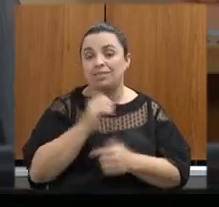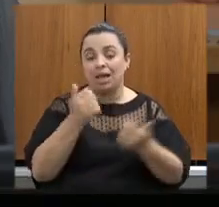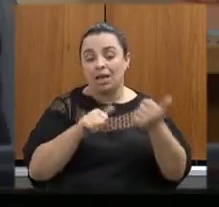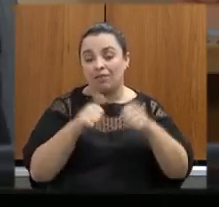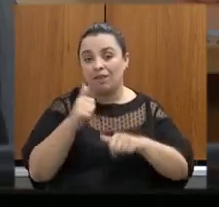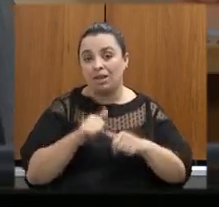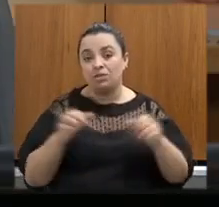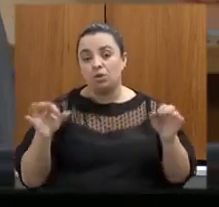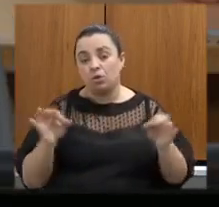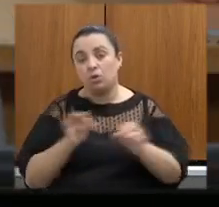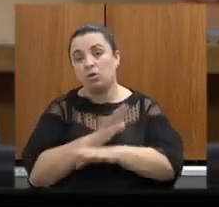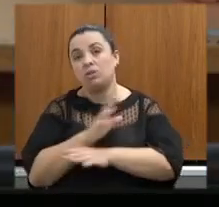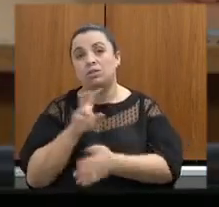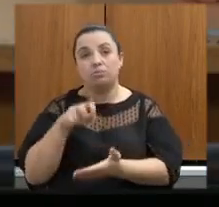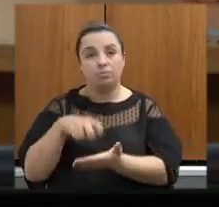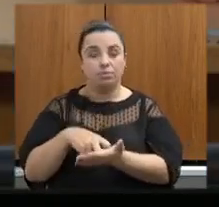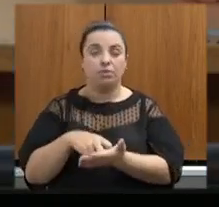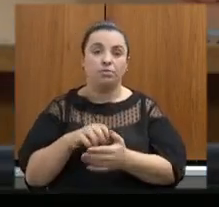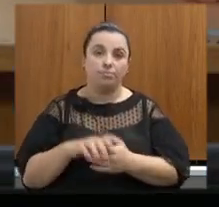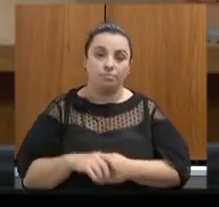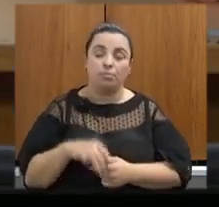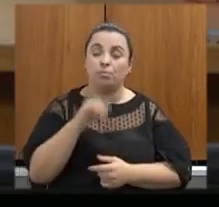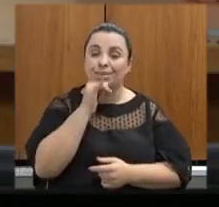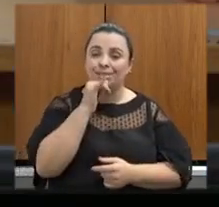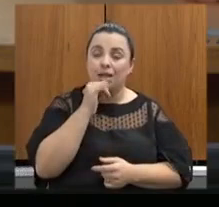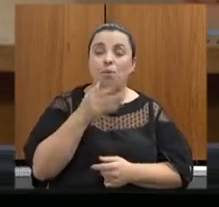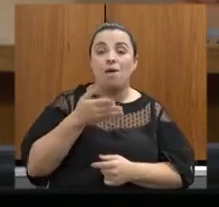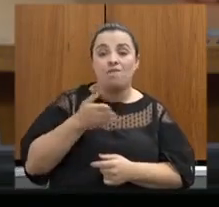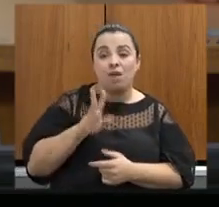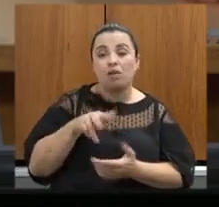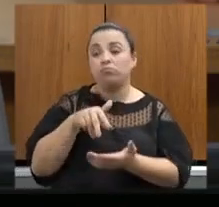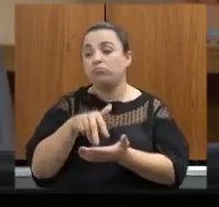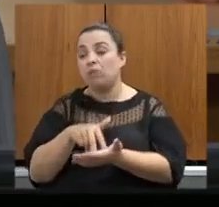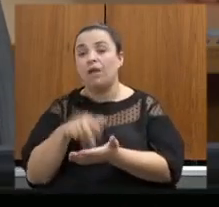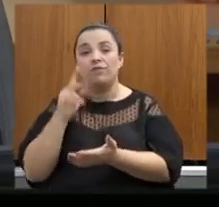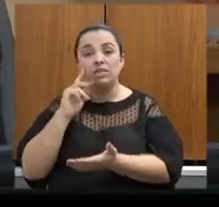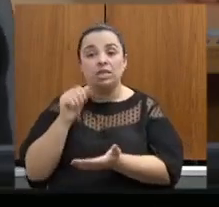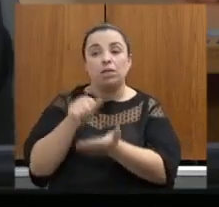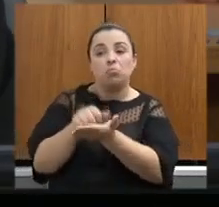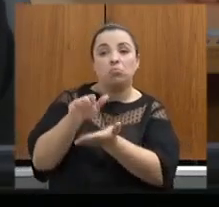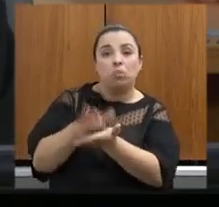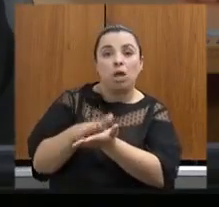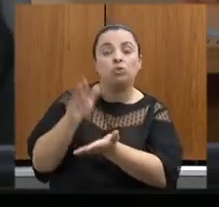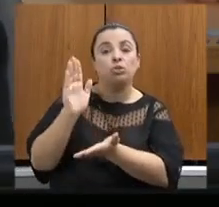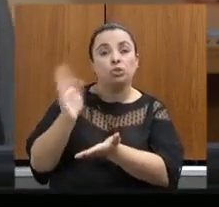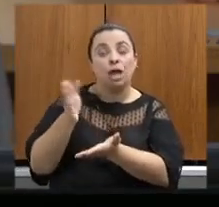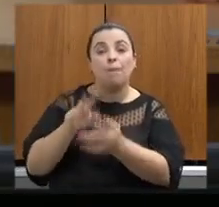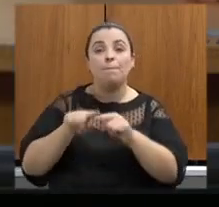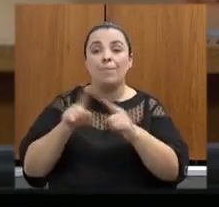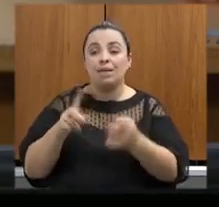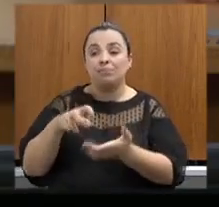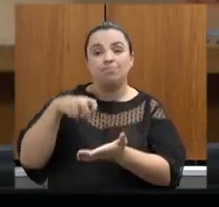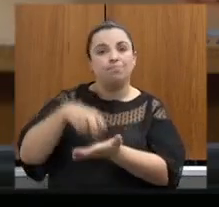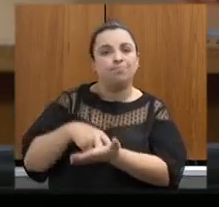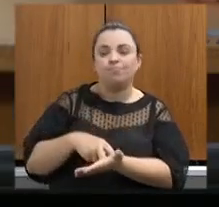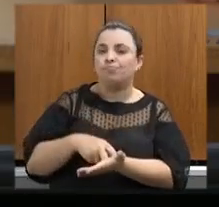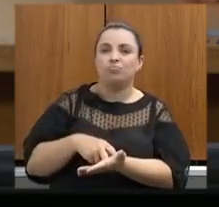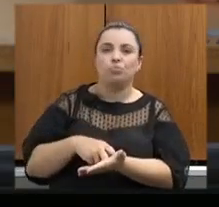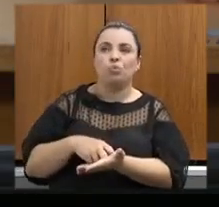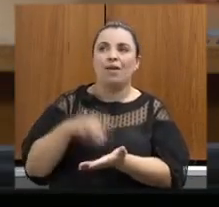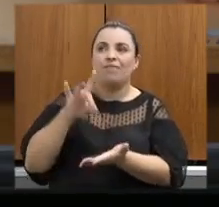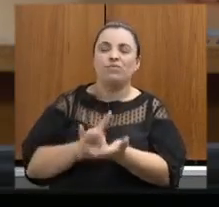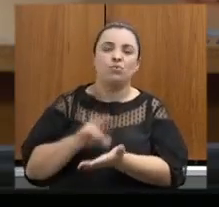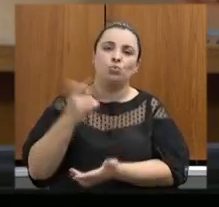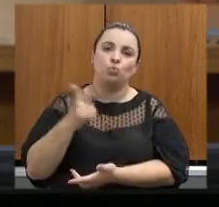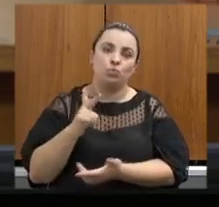da penalidade porque não adianta ir a campo se a infração não é efetivada de fato então para o